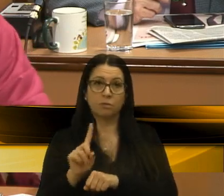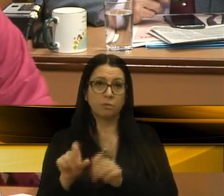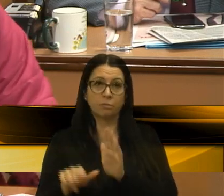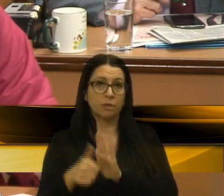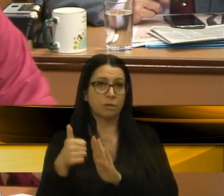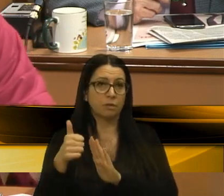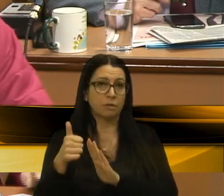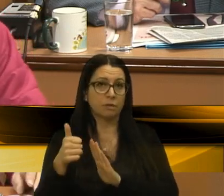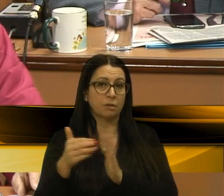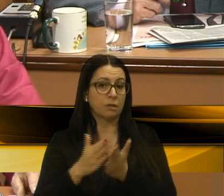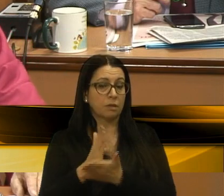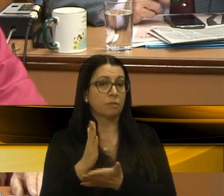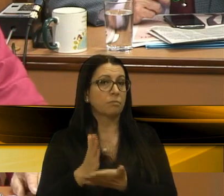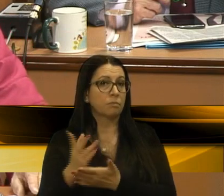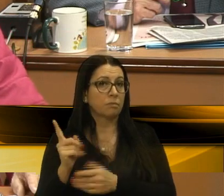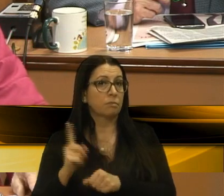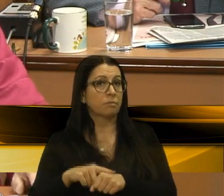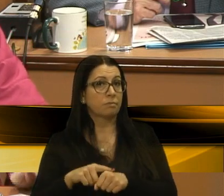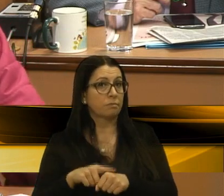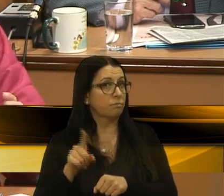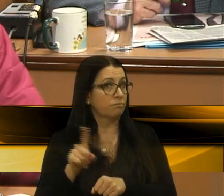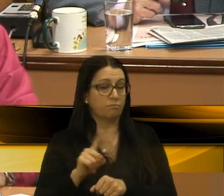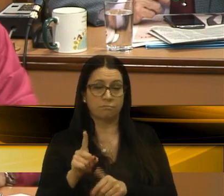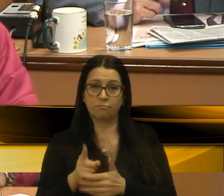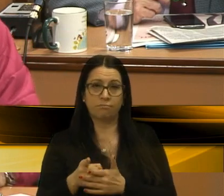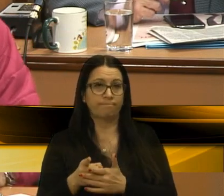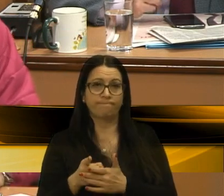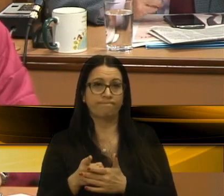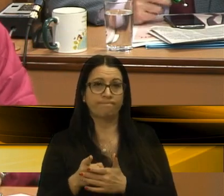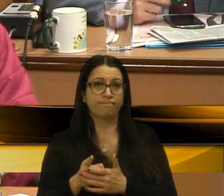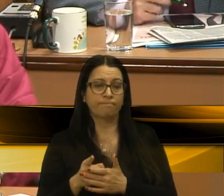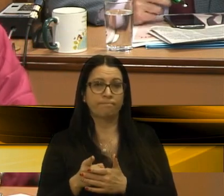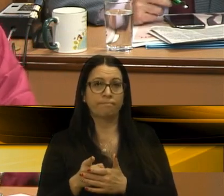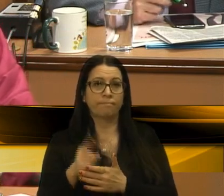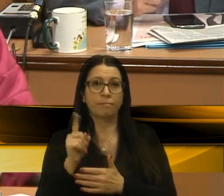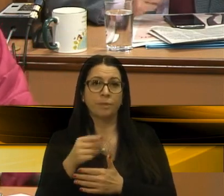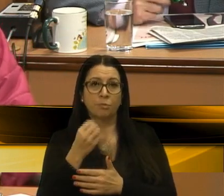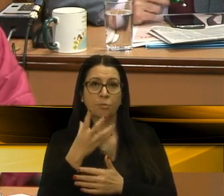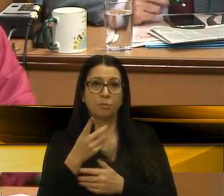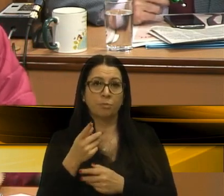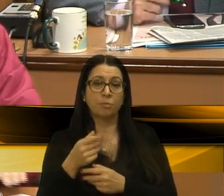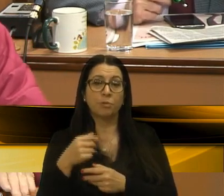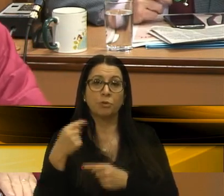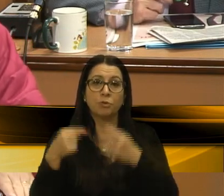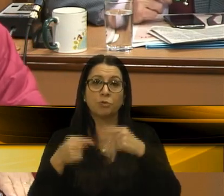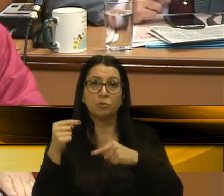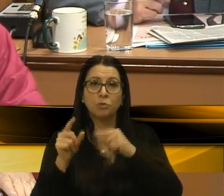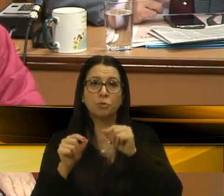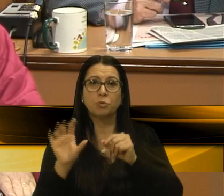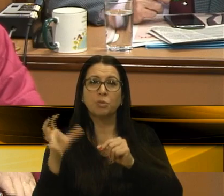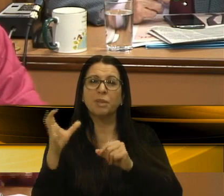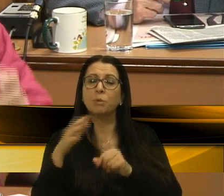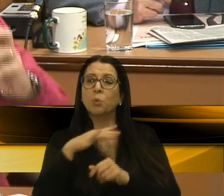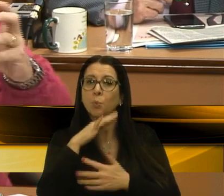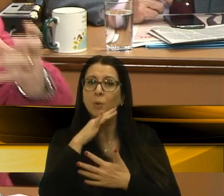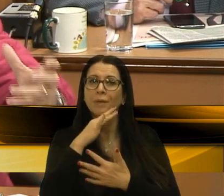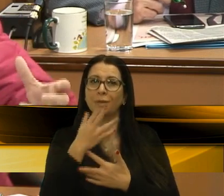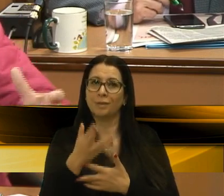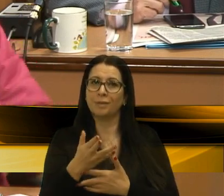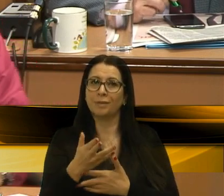encaminhamento, secretário, neste momento. Eu acho que isso não convém para nós dissiparmos esse clima ruim, esse clima